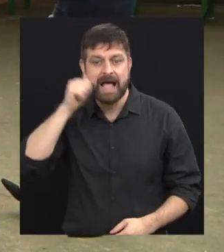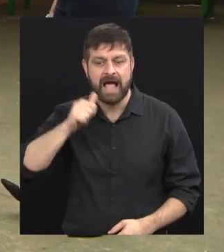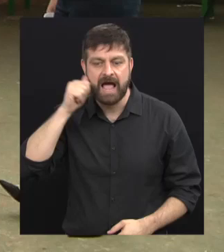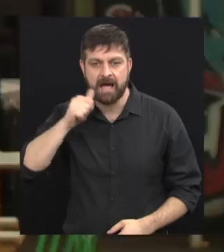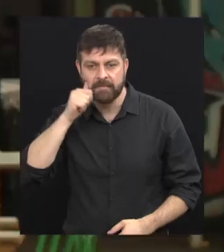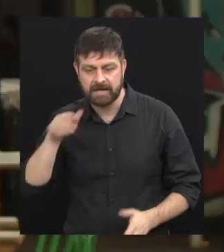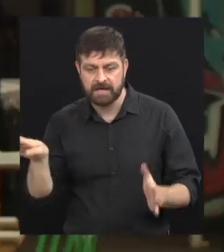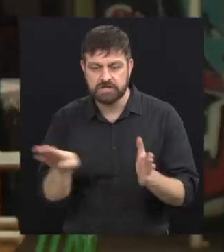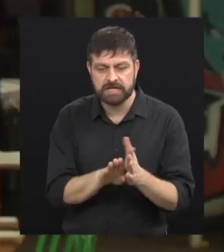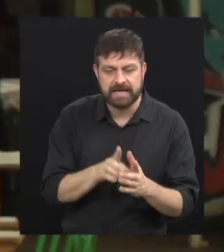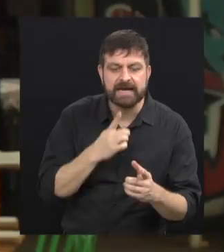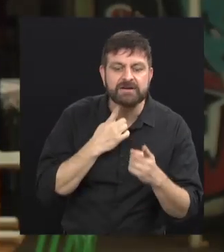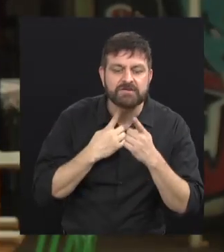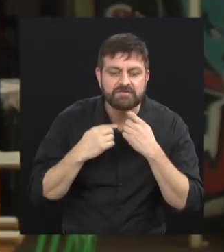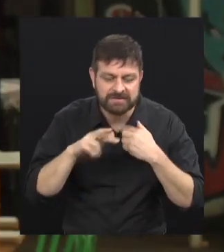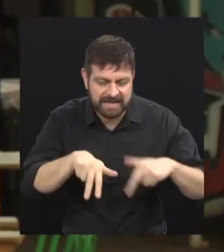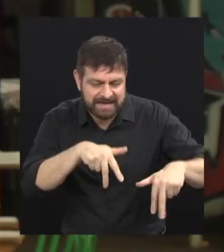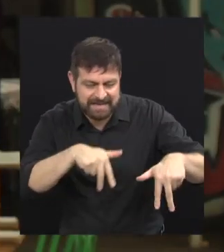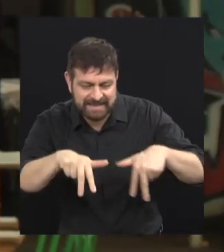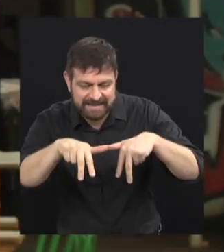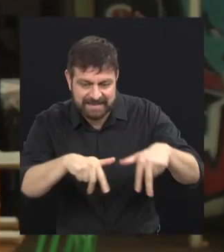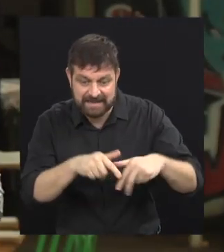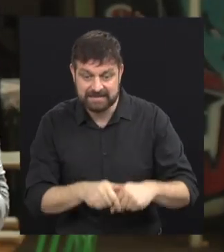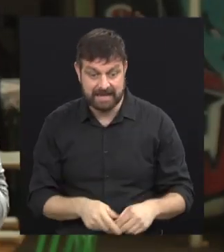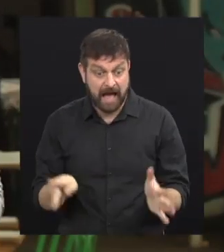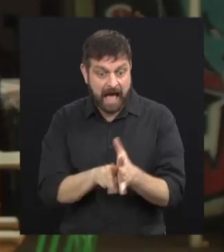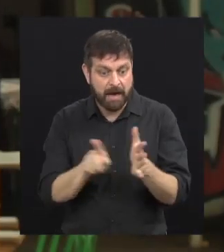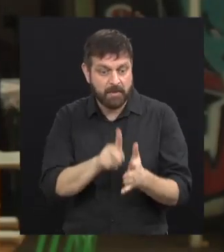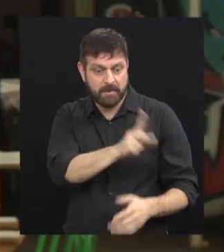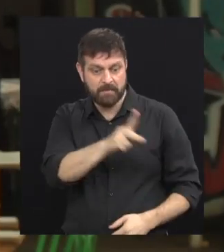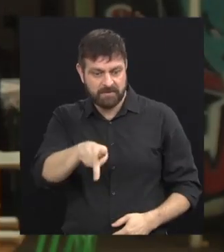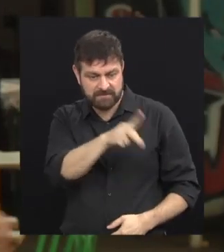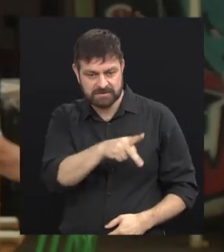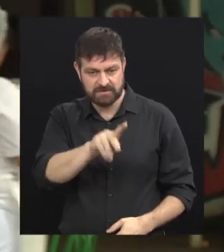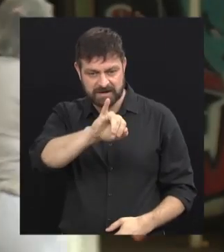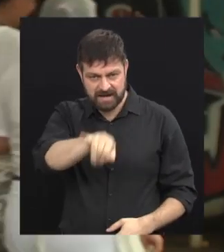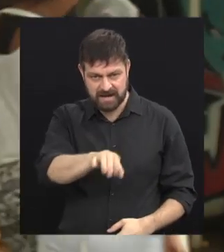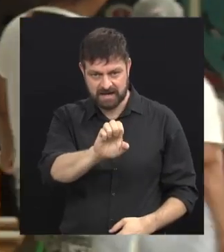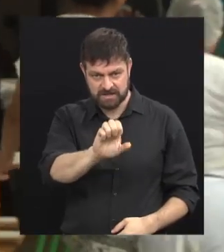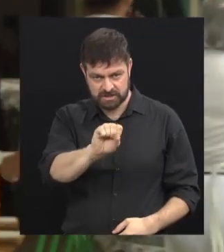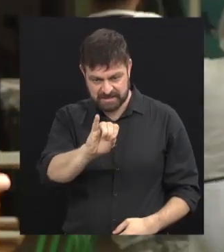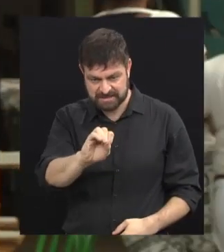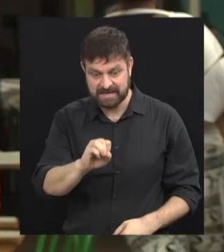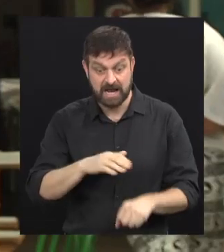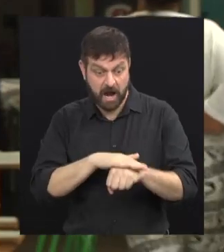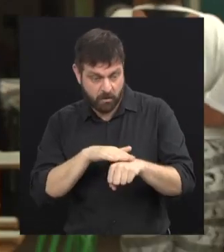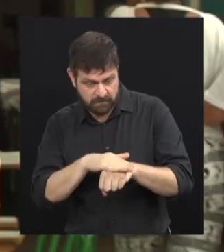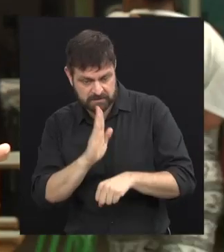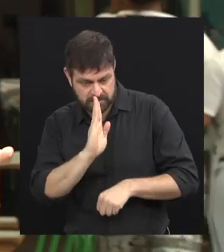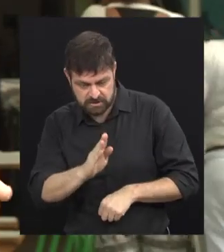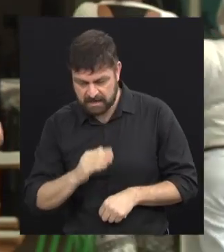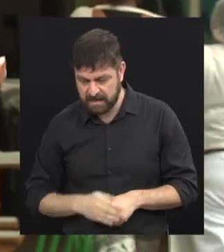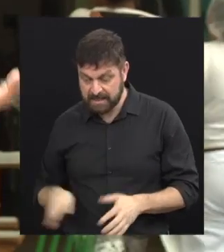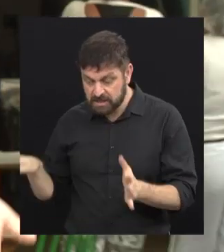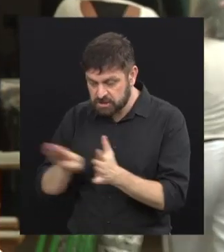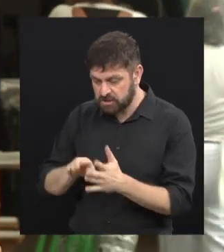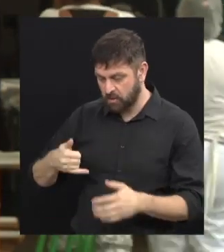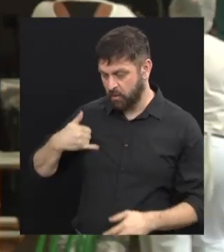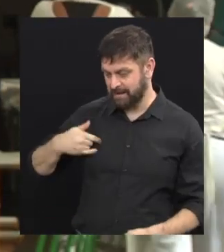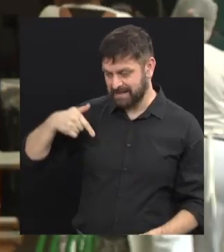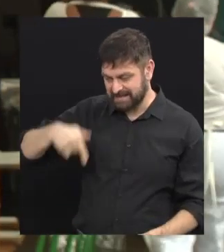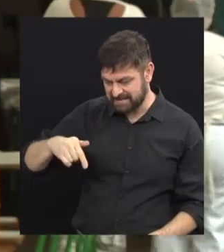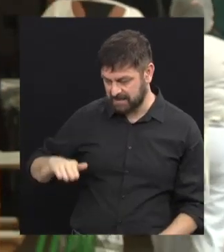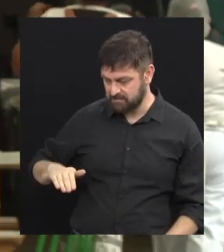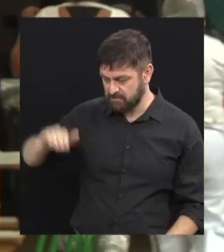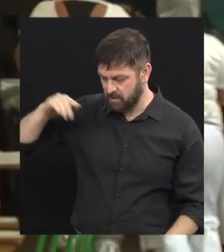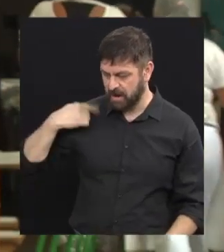entraram para a dança e que surgiram oportunidades. A própria Jéssica, com quem a gente conversou no segundo bloco, começou a frequentar a associação com sete anos. A gente contou